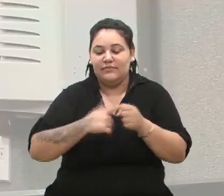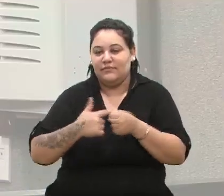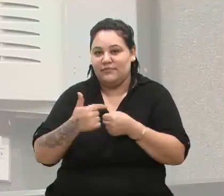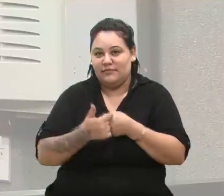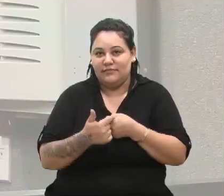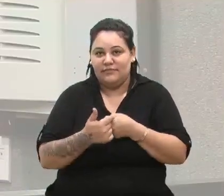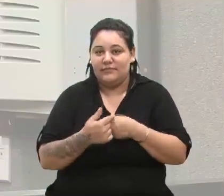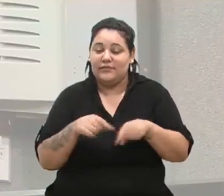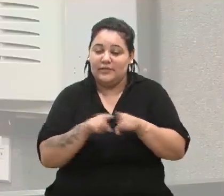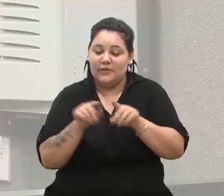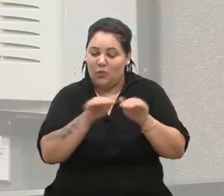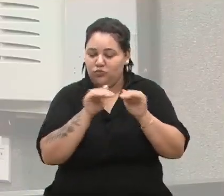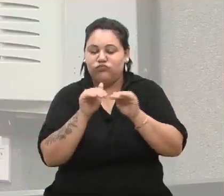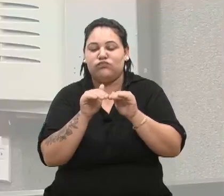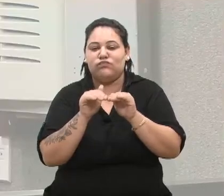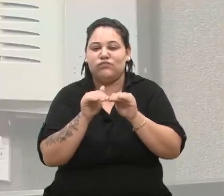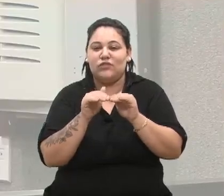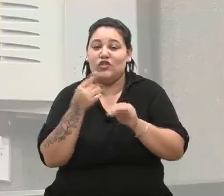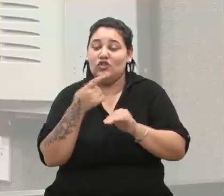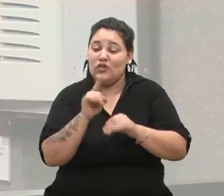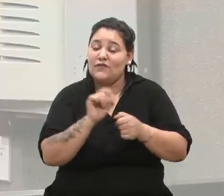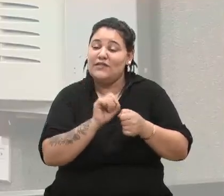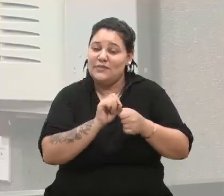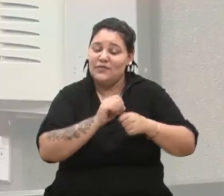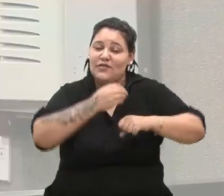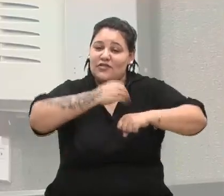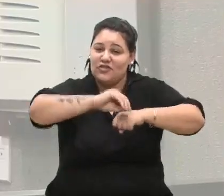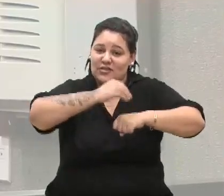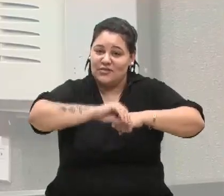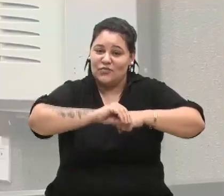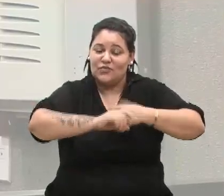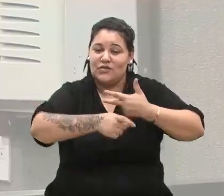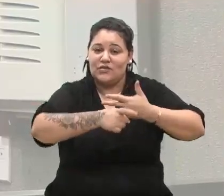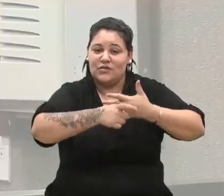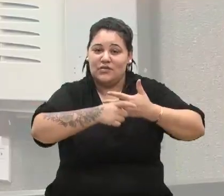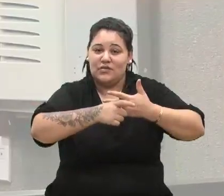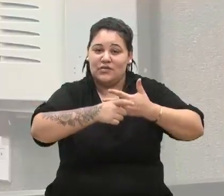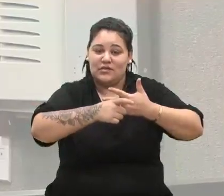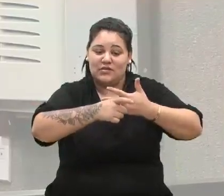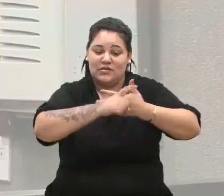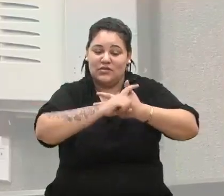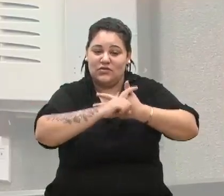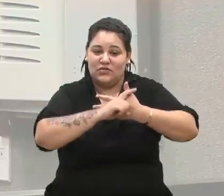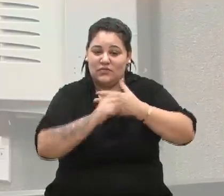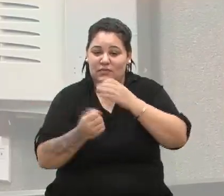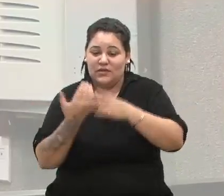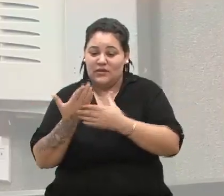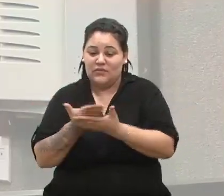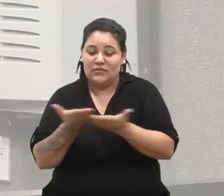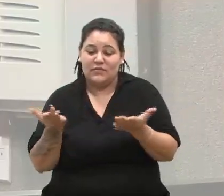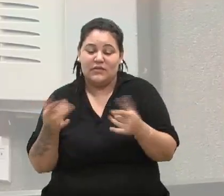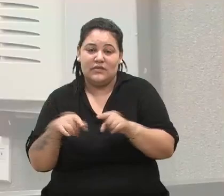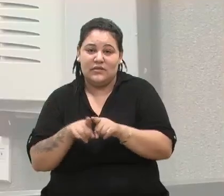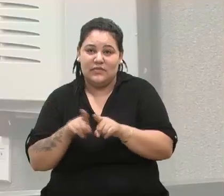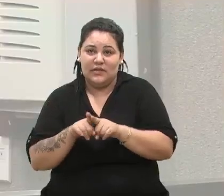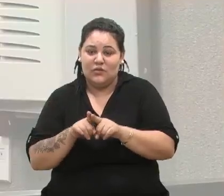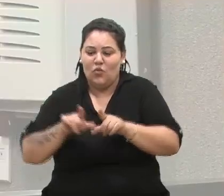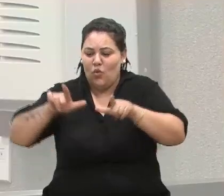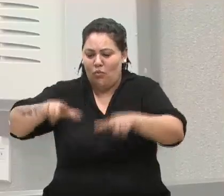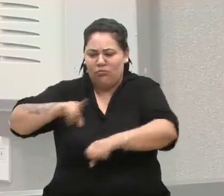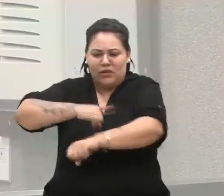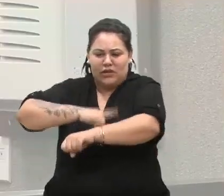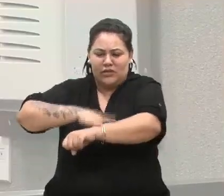Assim como também fizemos uma indicação ao Executivo para criarmos um espaço, um vestiário